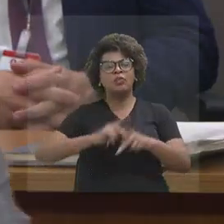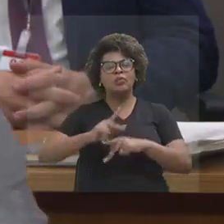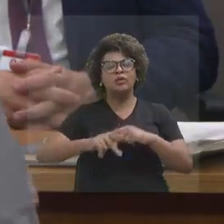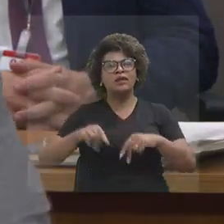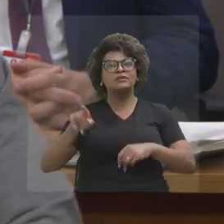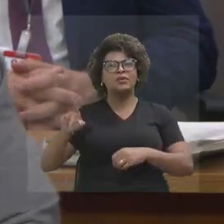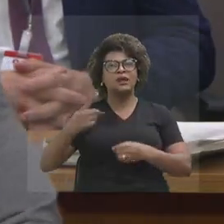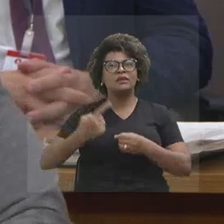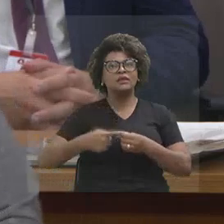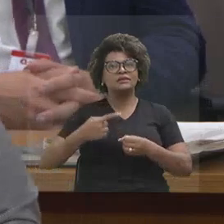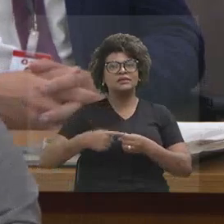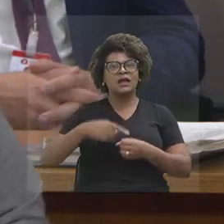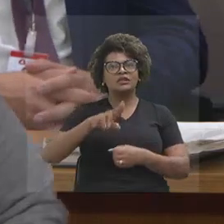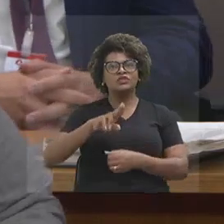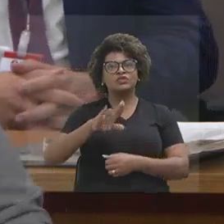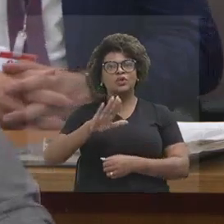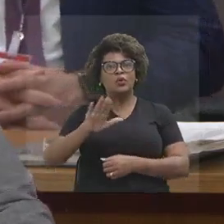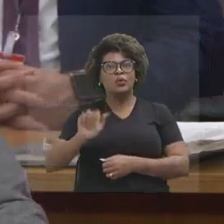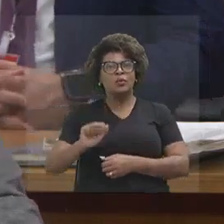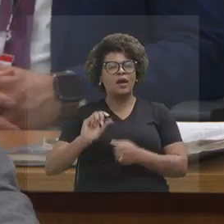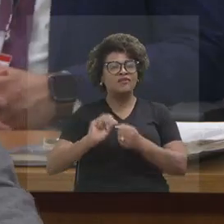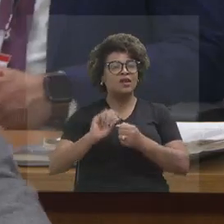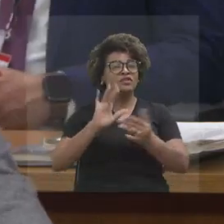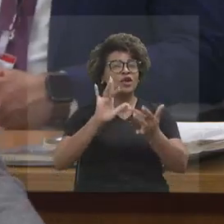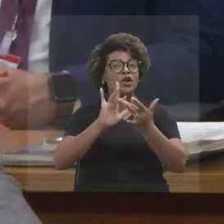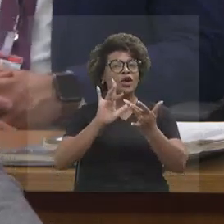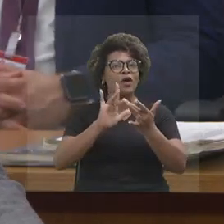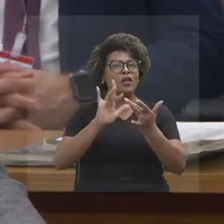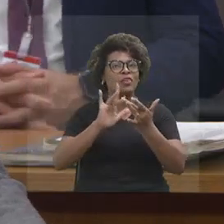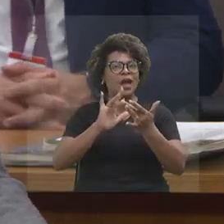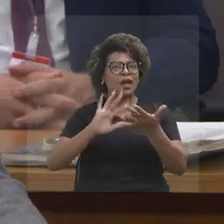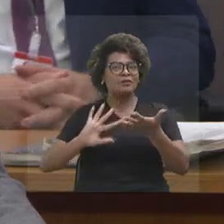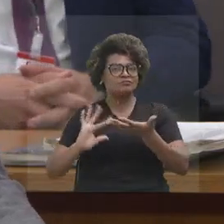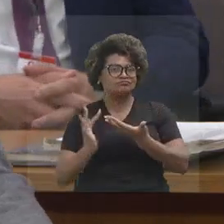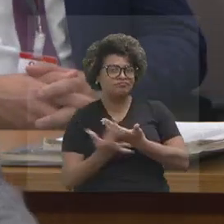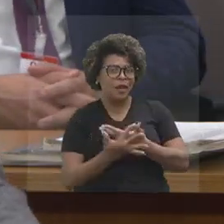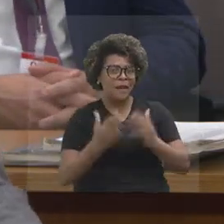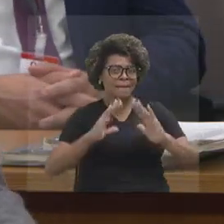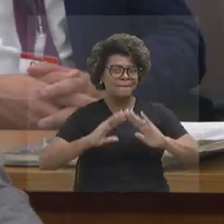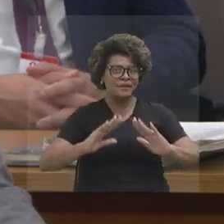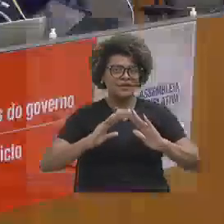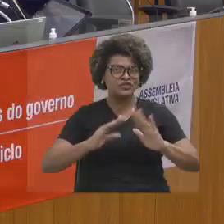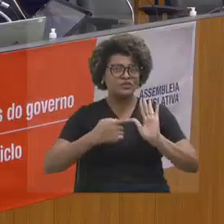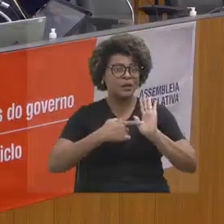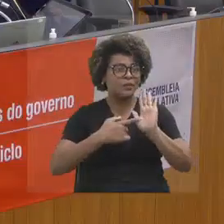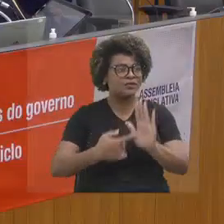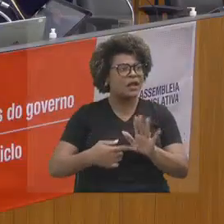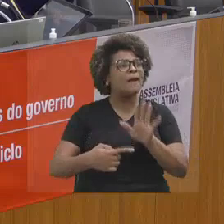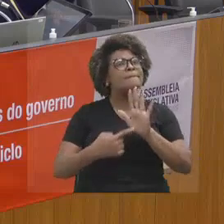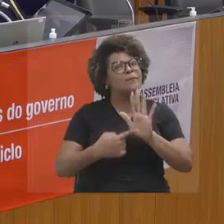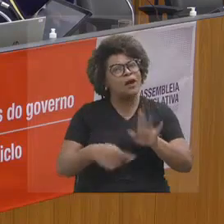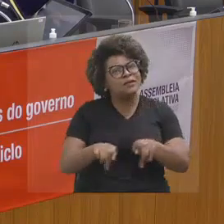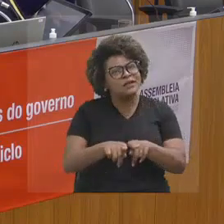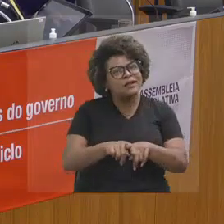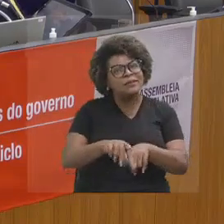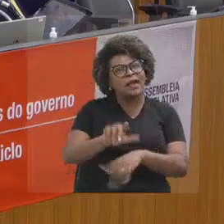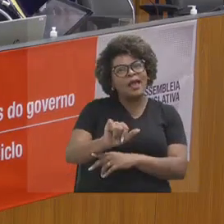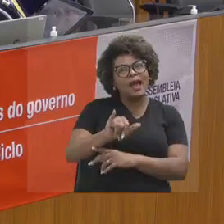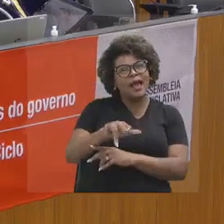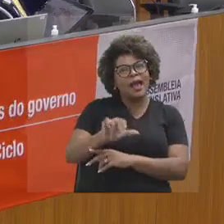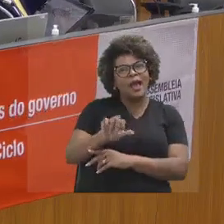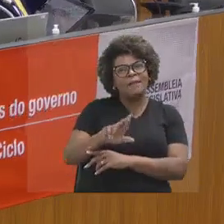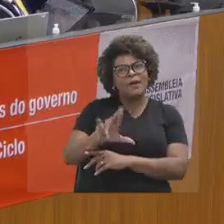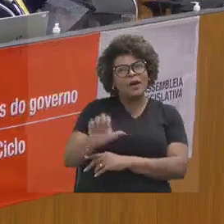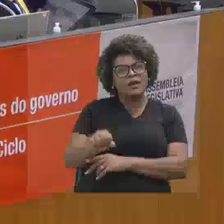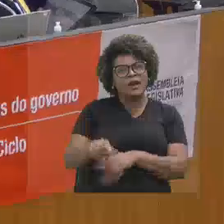começou a entrar em contato com a gente através das redes sociais, pedindo para a gente transmitir o jogo da Imoré. A Imorés, que é lá de Ubar, que é a Imorés e o